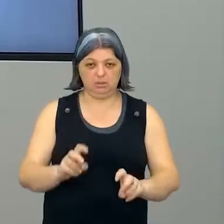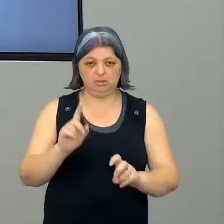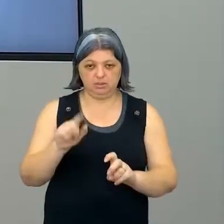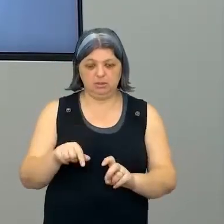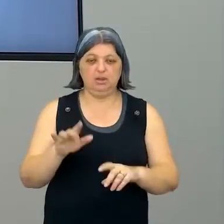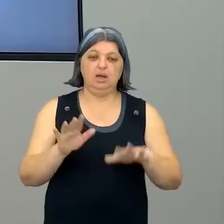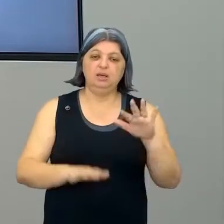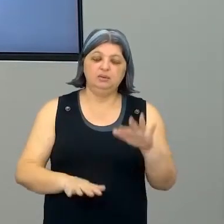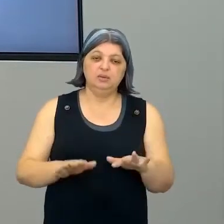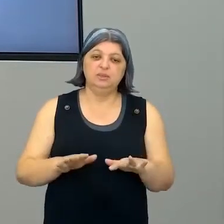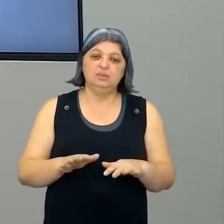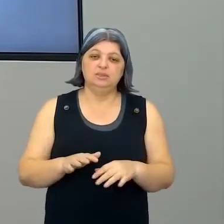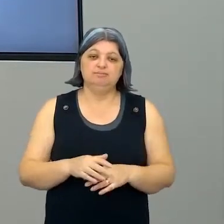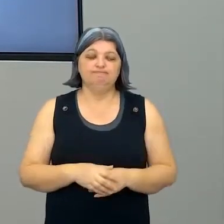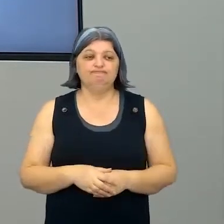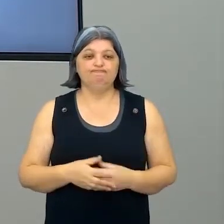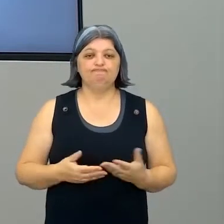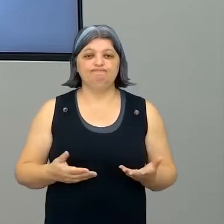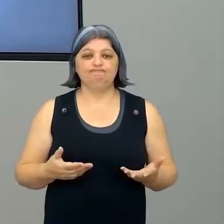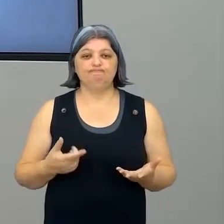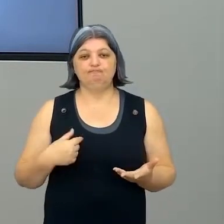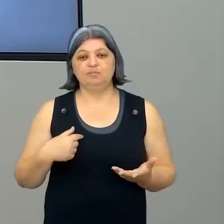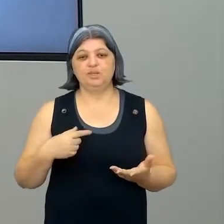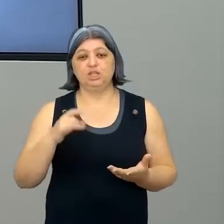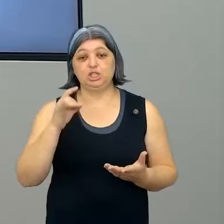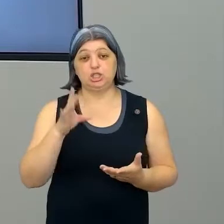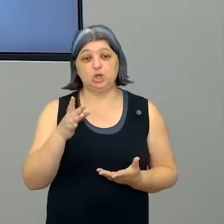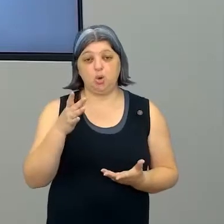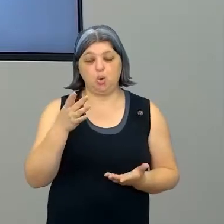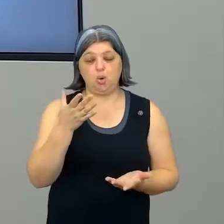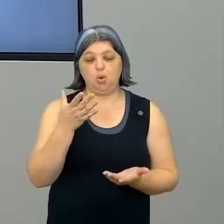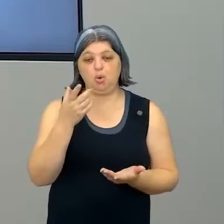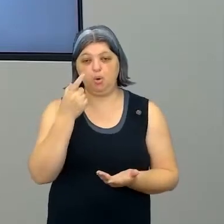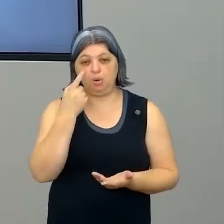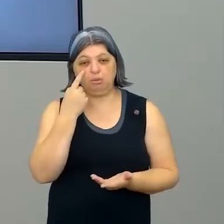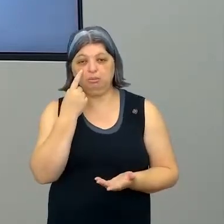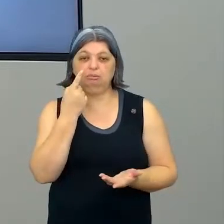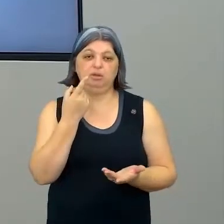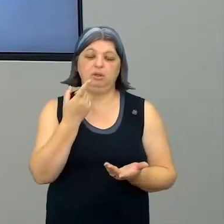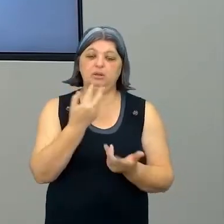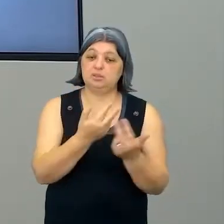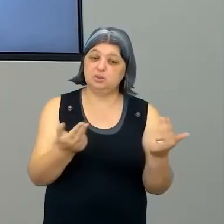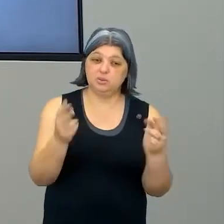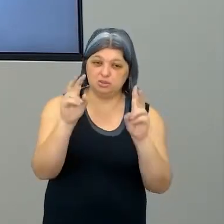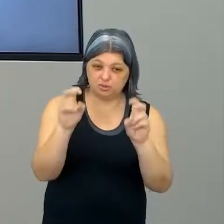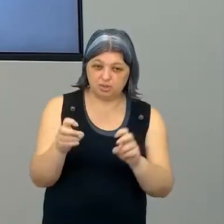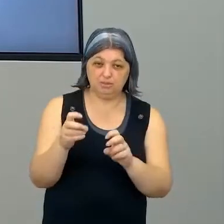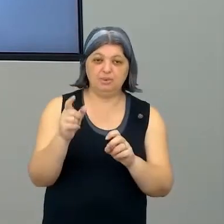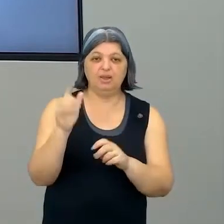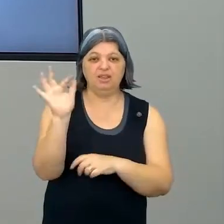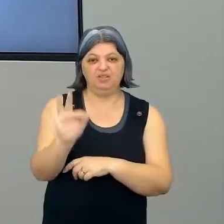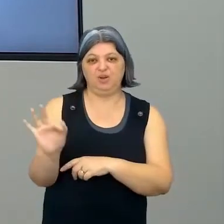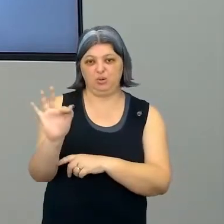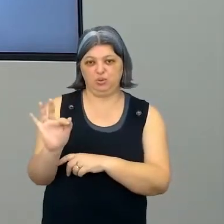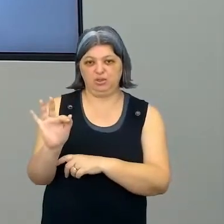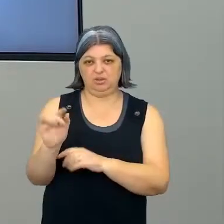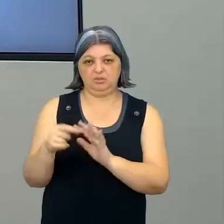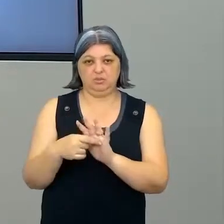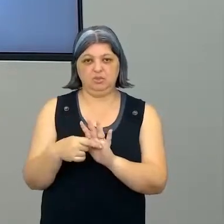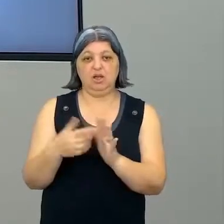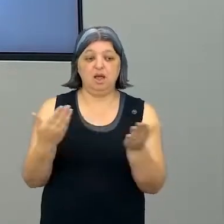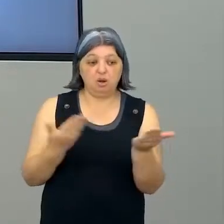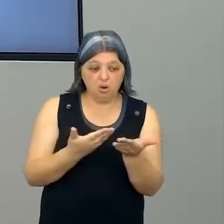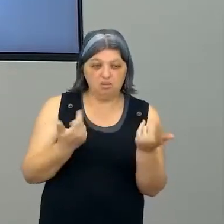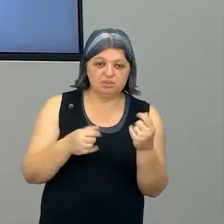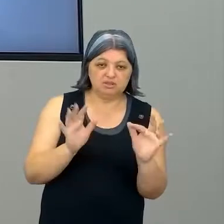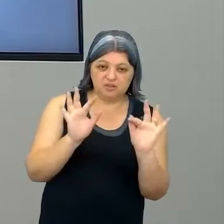que normalmente a gente, tipo, ia vendo na faculdade, sabe? Assim, ah, agora você vai ter que fazer o seu trabalho para finalizar tal